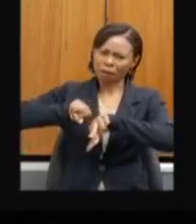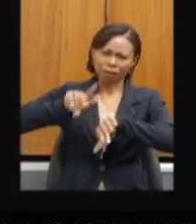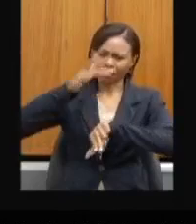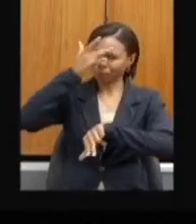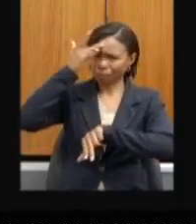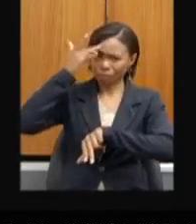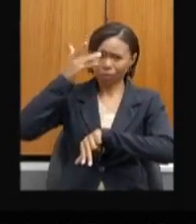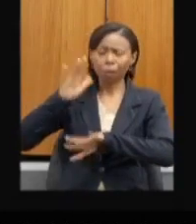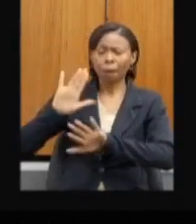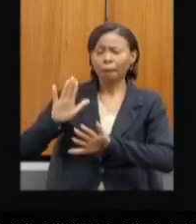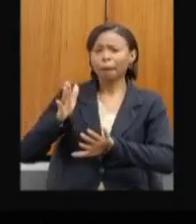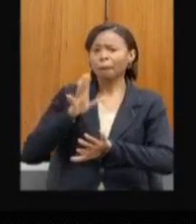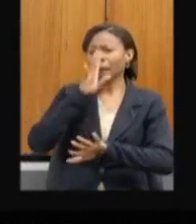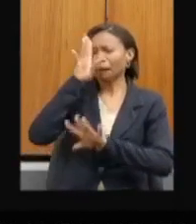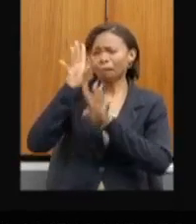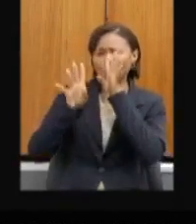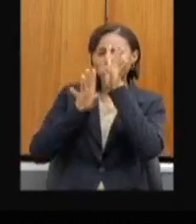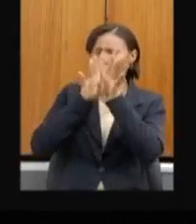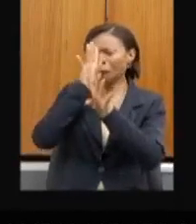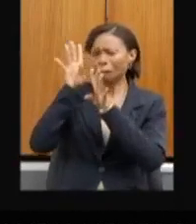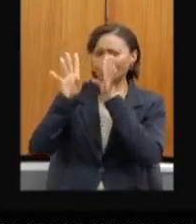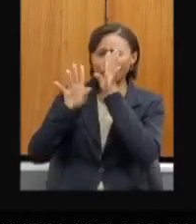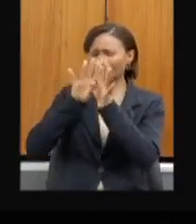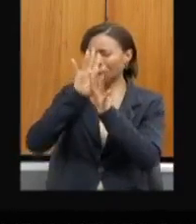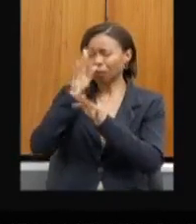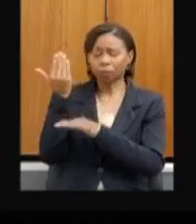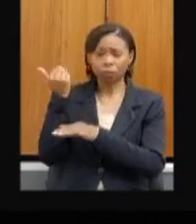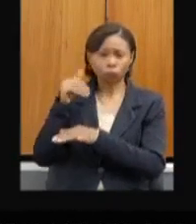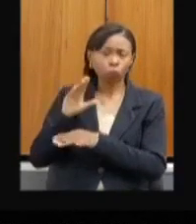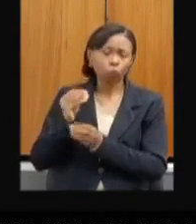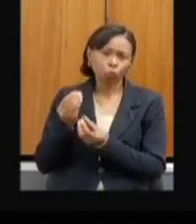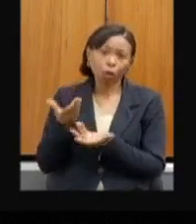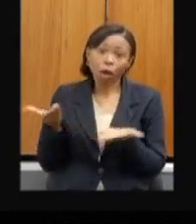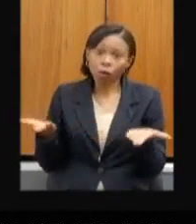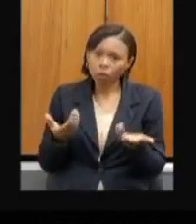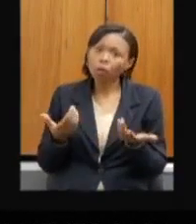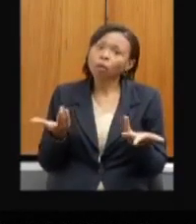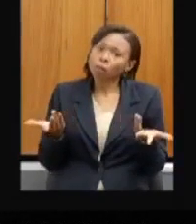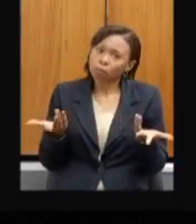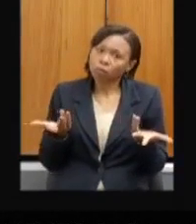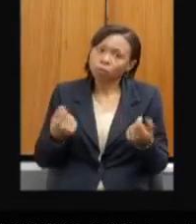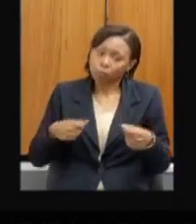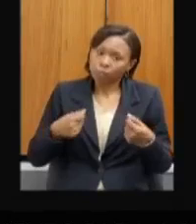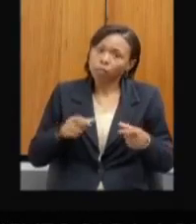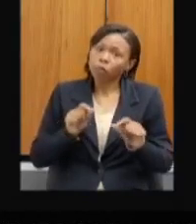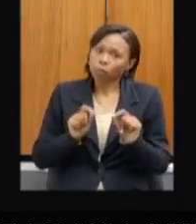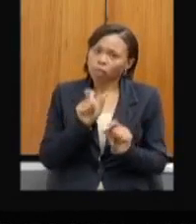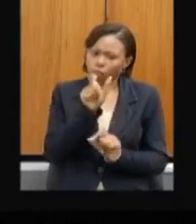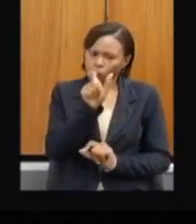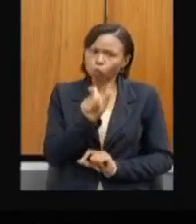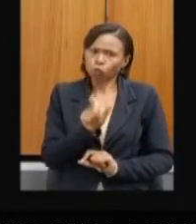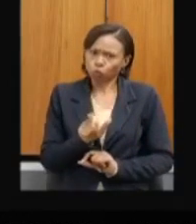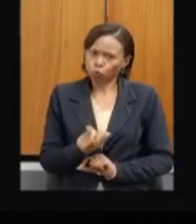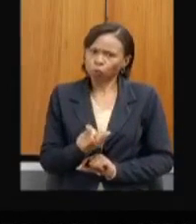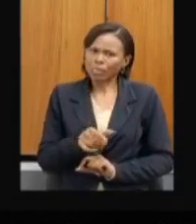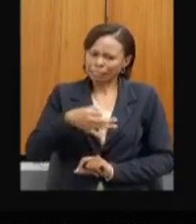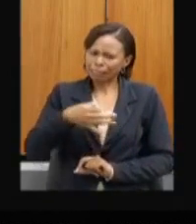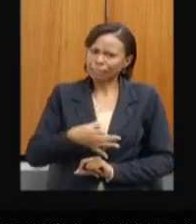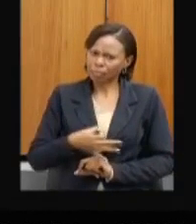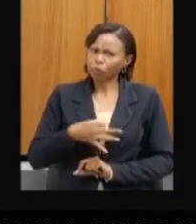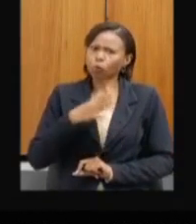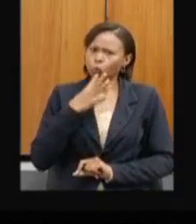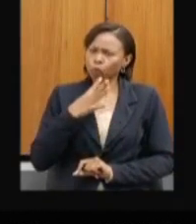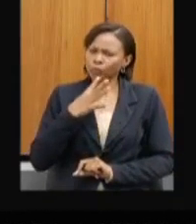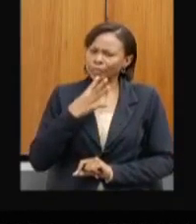do que a ação. E o que nós estamos precisando é exatamente isso, nós estamos precisando de pessoas que entendam, pessoas que vivenciam o problema.